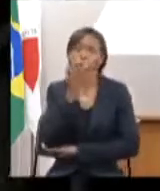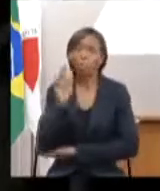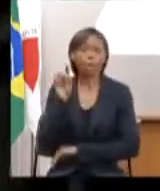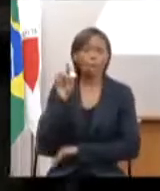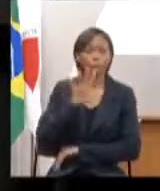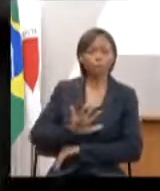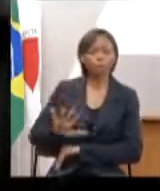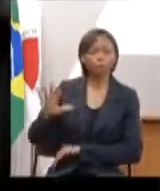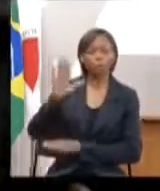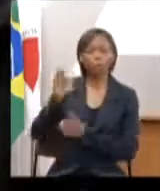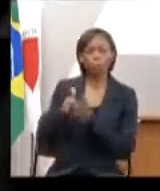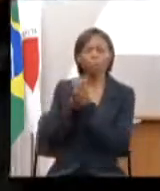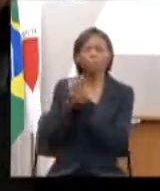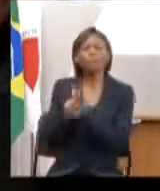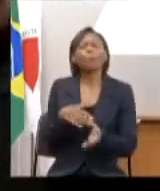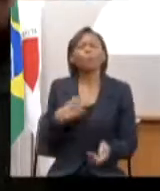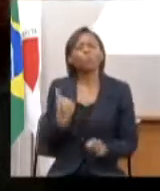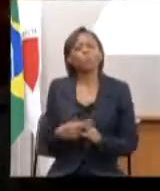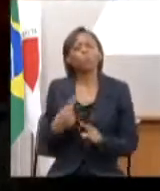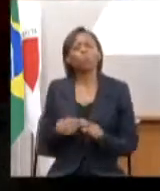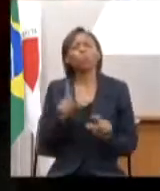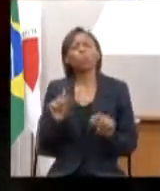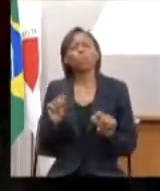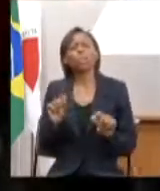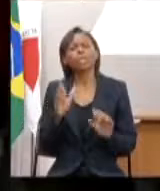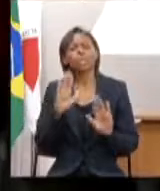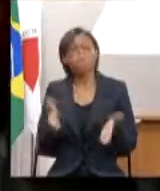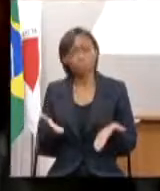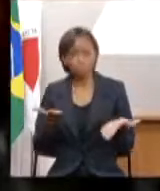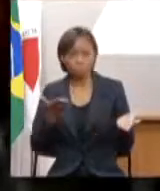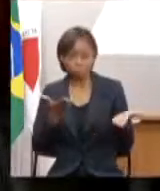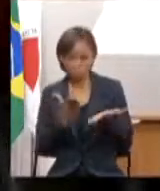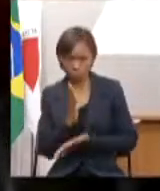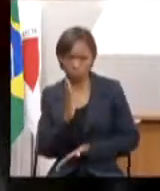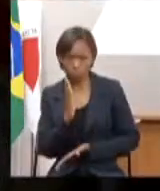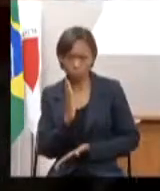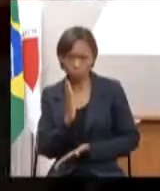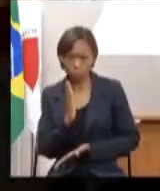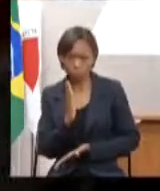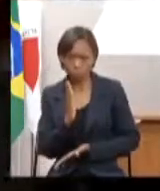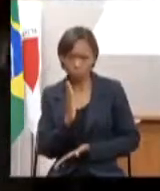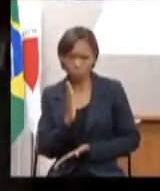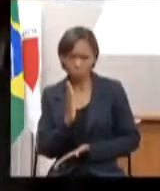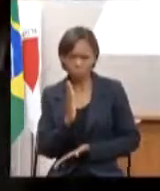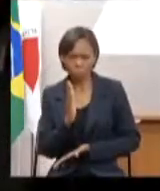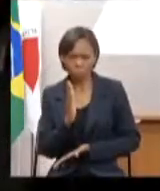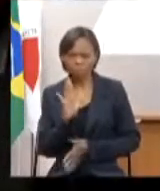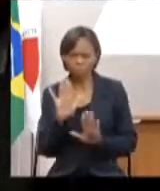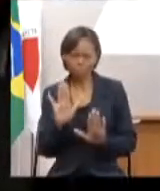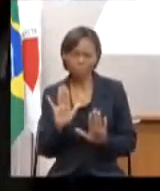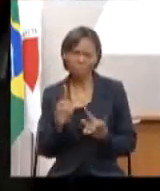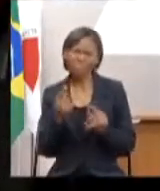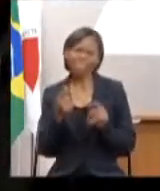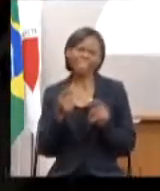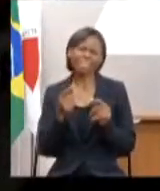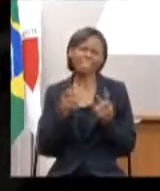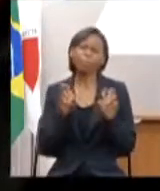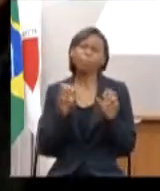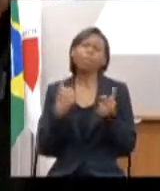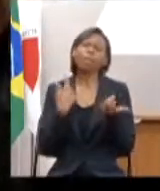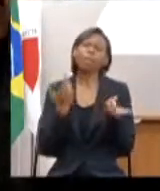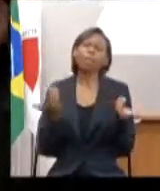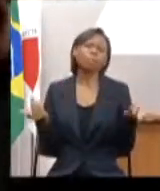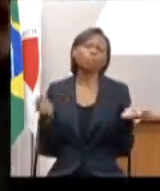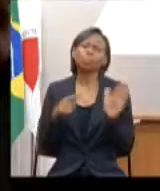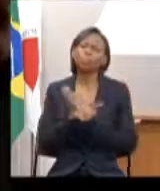o que que é que foi aprovado já eu falo em termos de eu gostaria muito